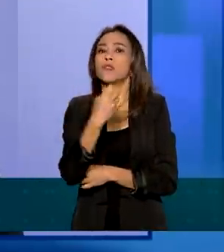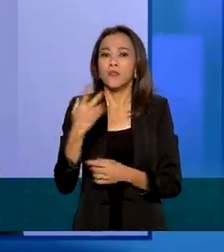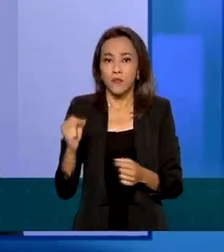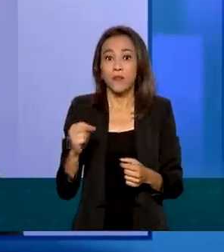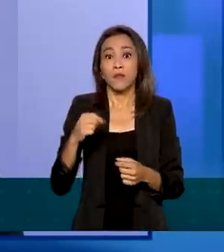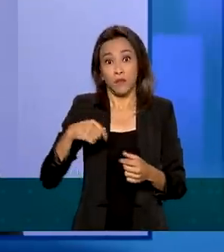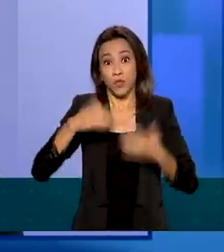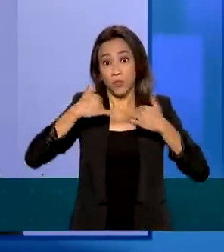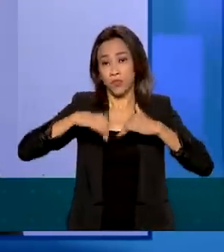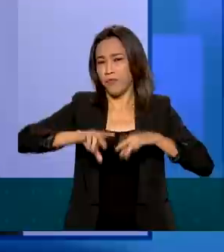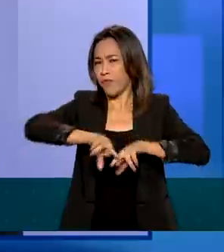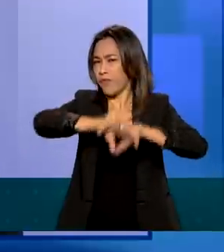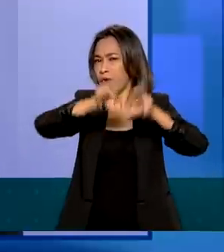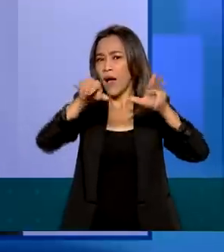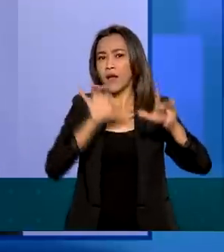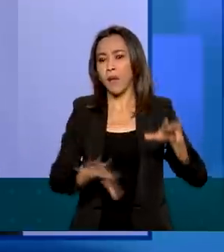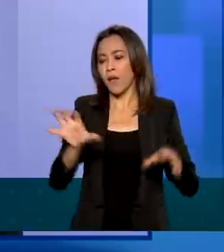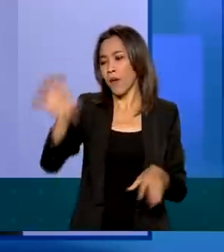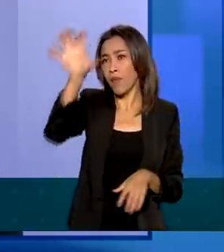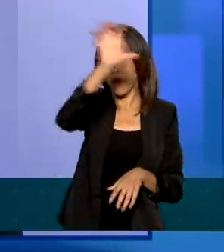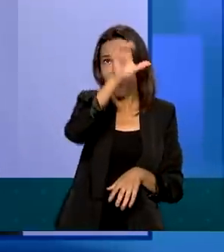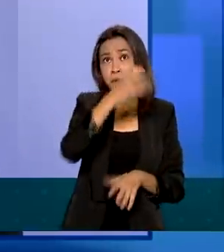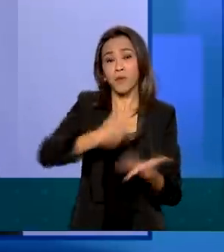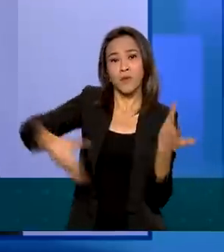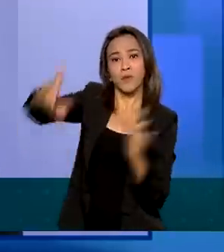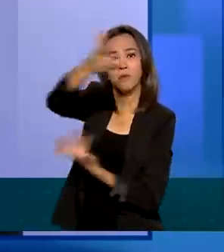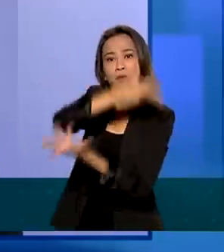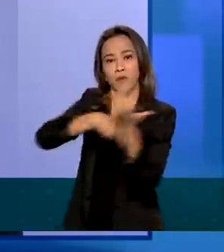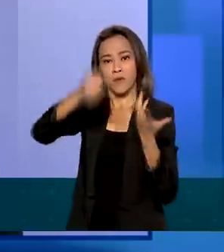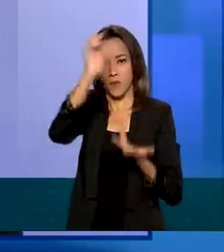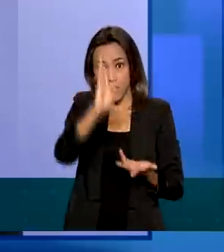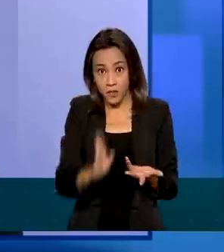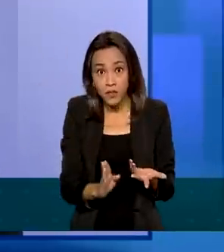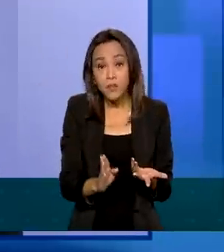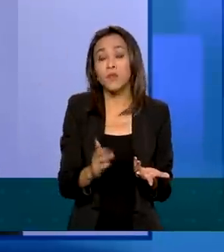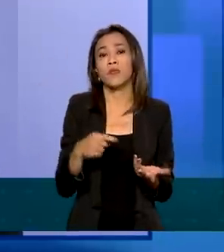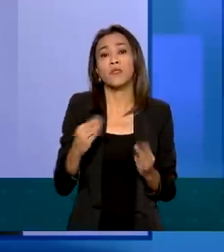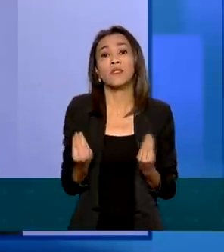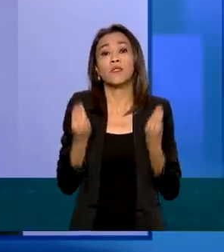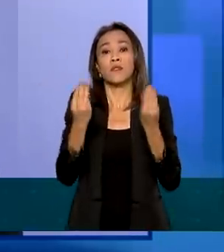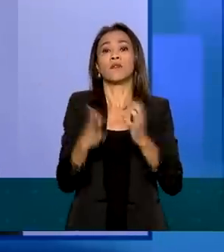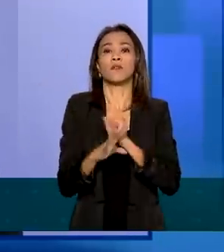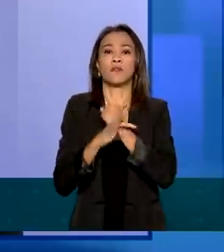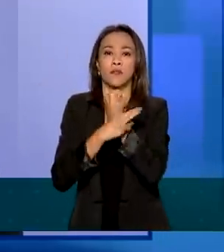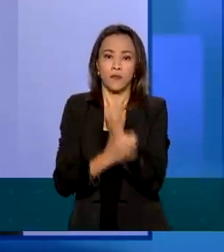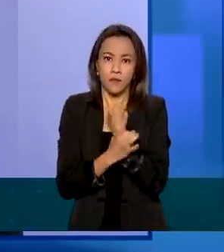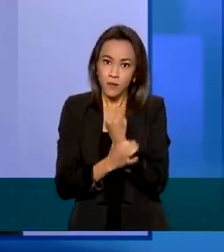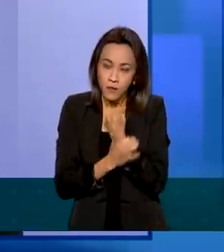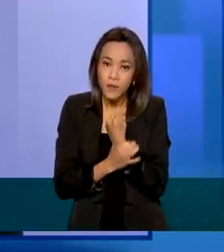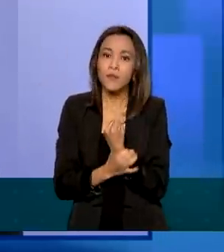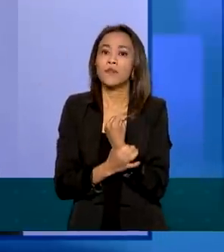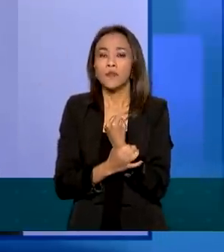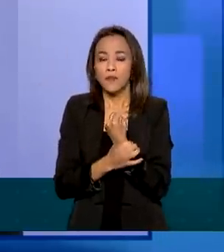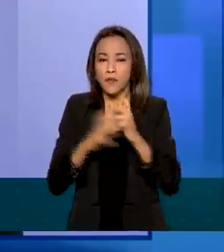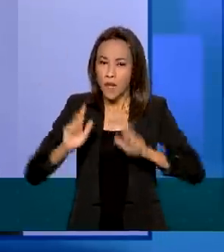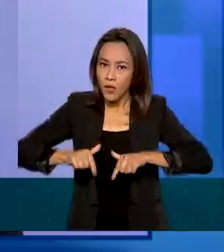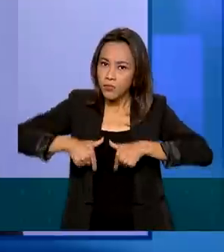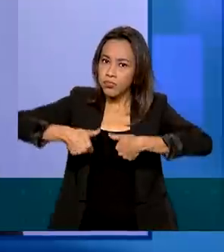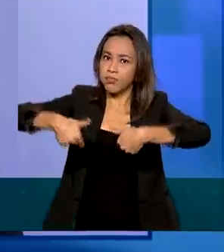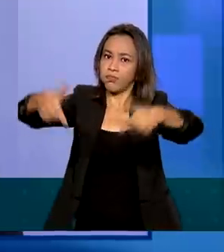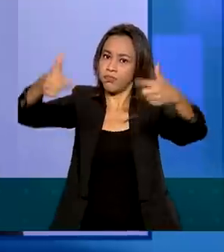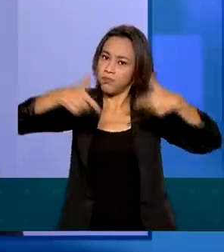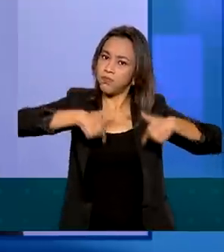entre as várias regiões do país, dando mais segurança na operação do sistema,